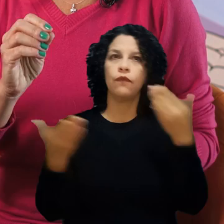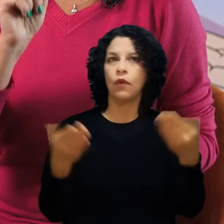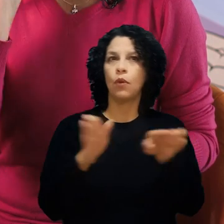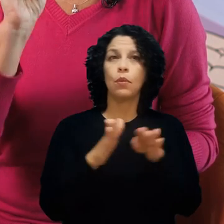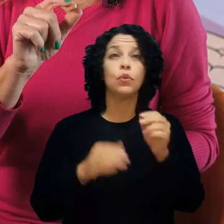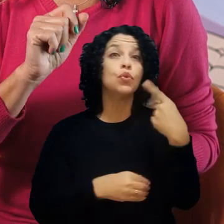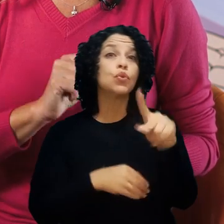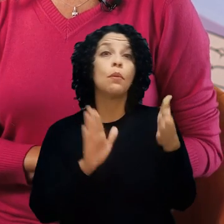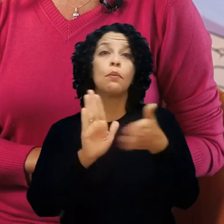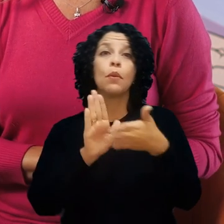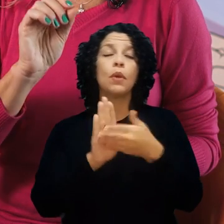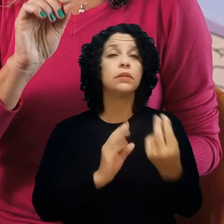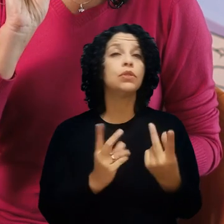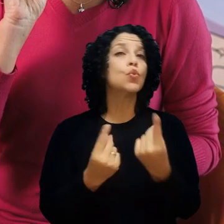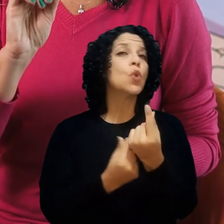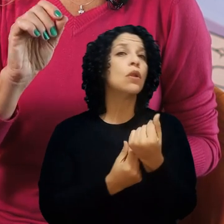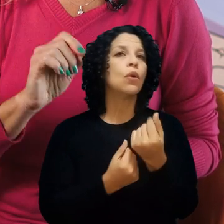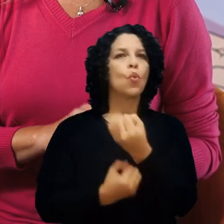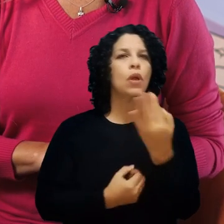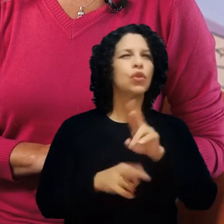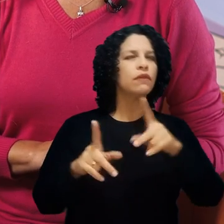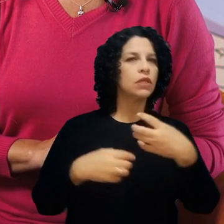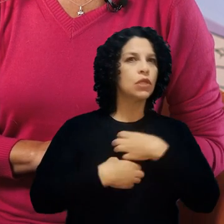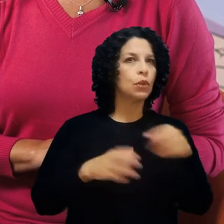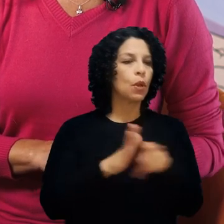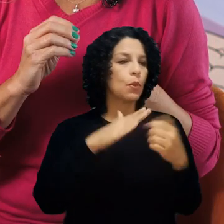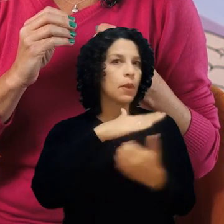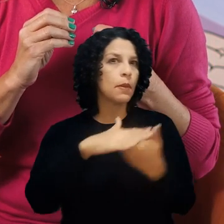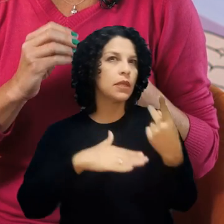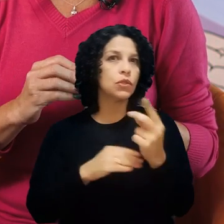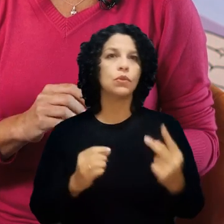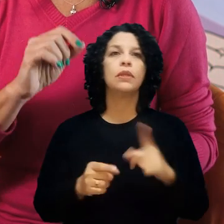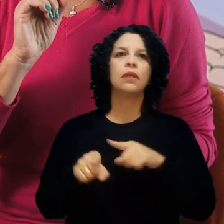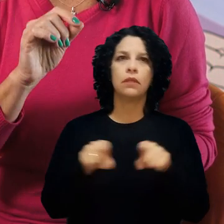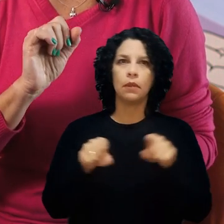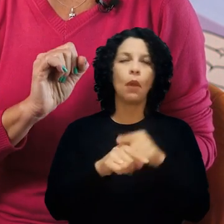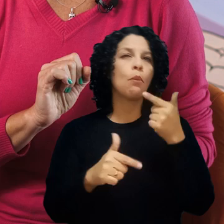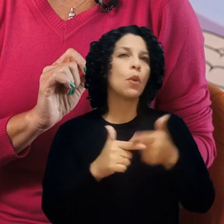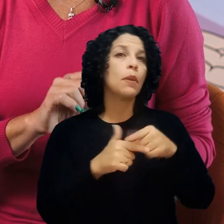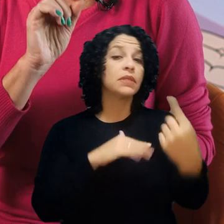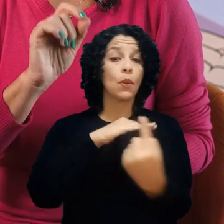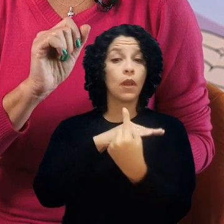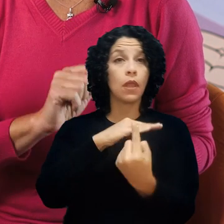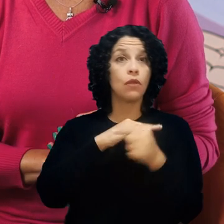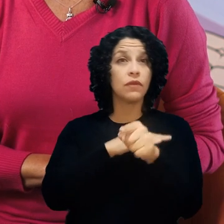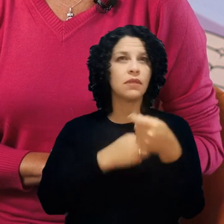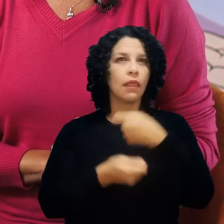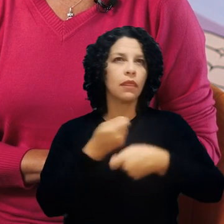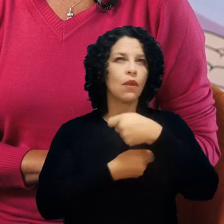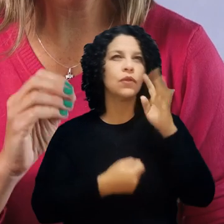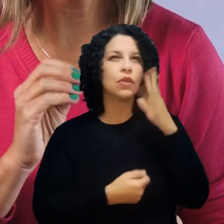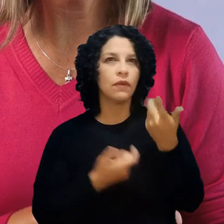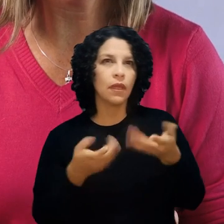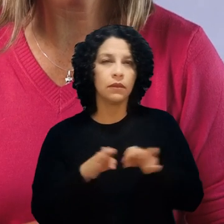a sua proposta de valor. Qual é o diferencial da sua empresa? Que problema do seu cliente o seu negócio vai